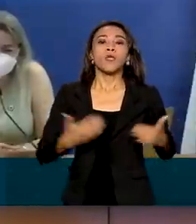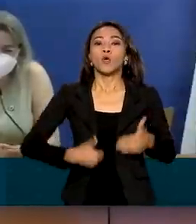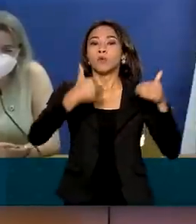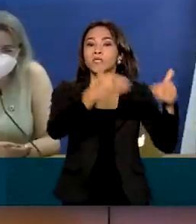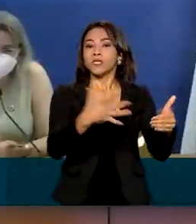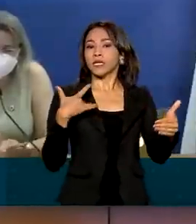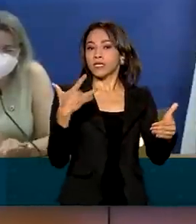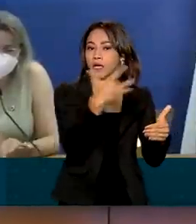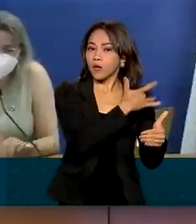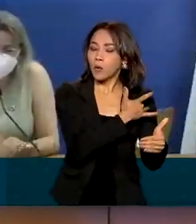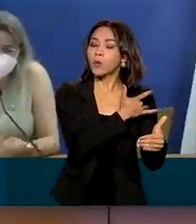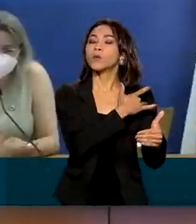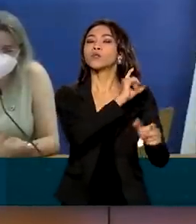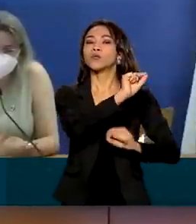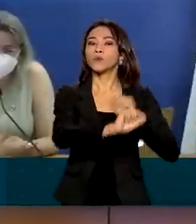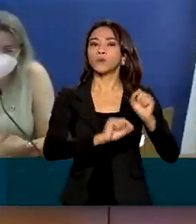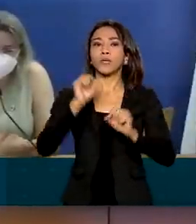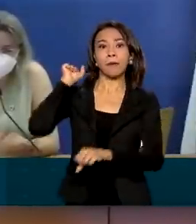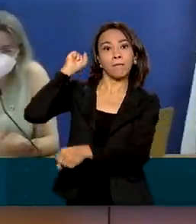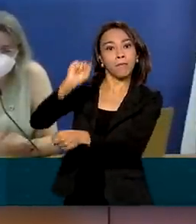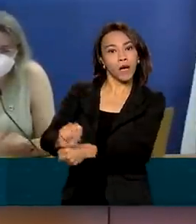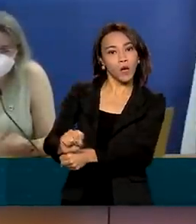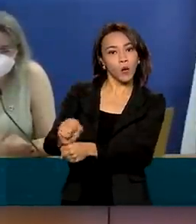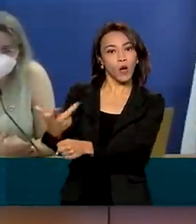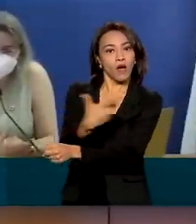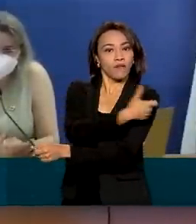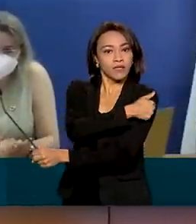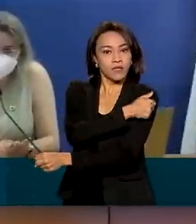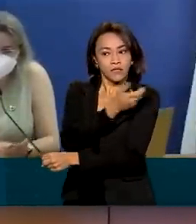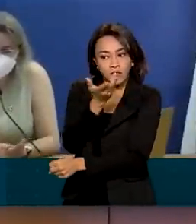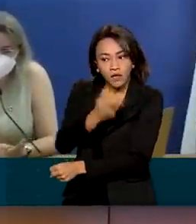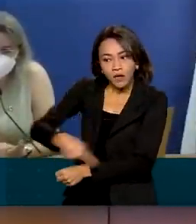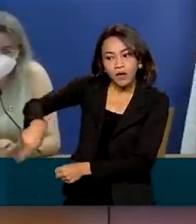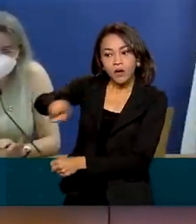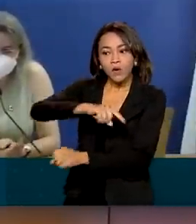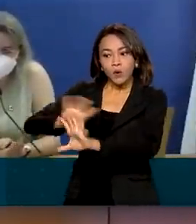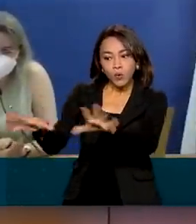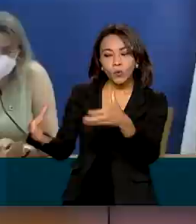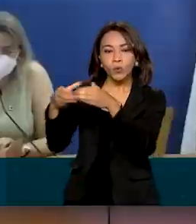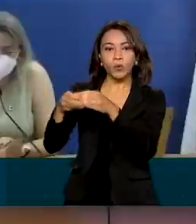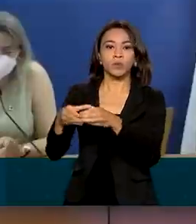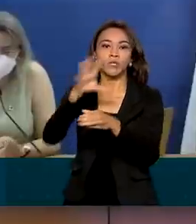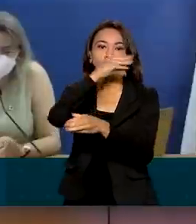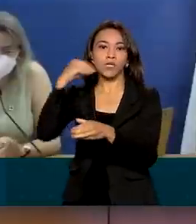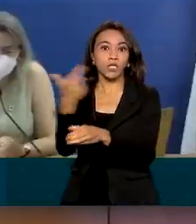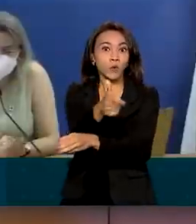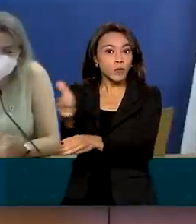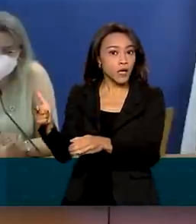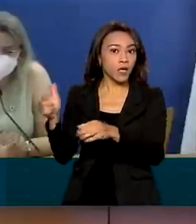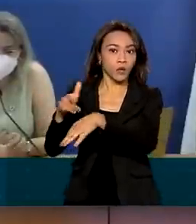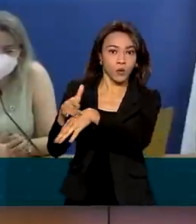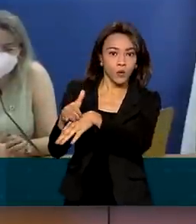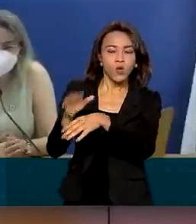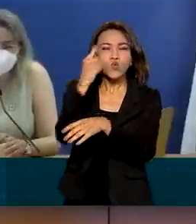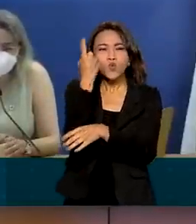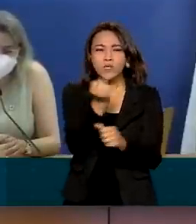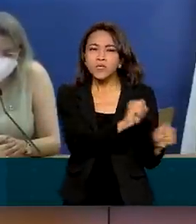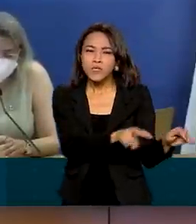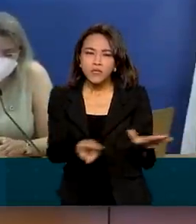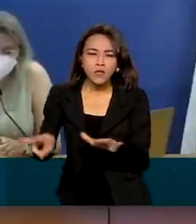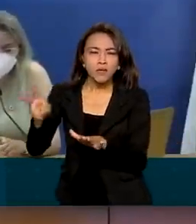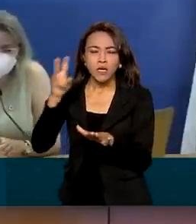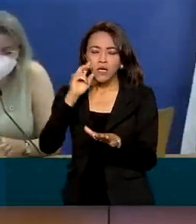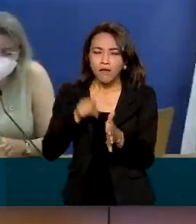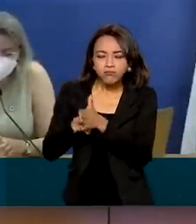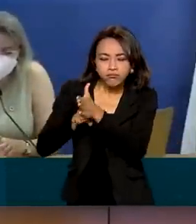de forma cautelar, suspendeu a imunização dos adolescentes sem comorbidade, passou uma semana investigando os caos,